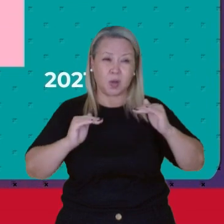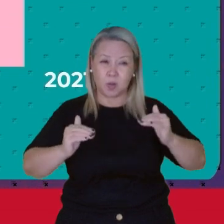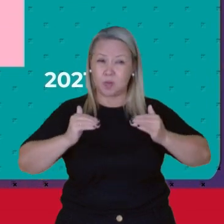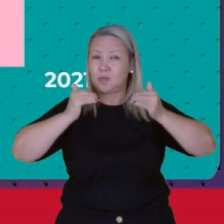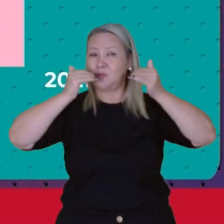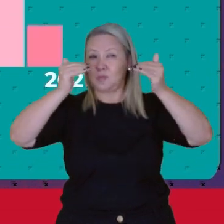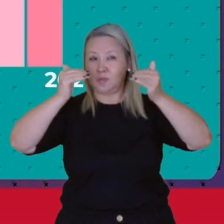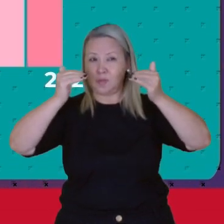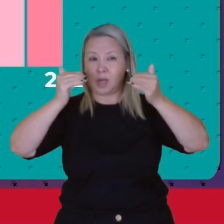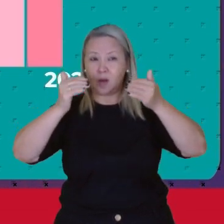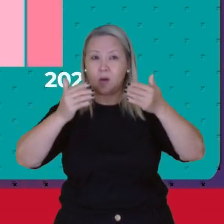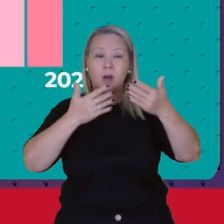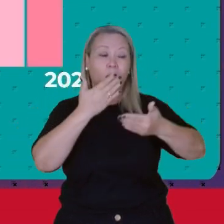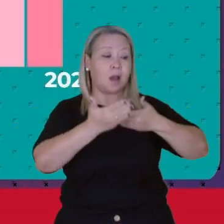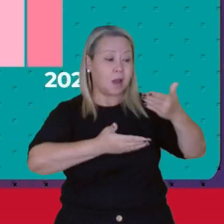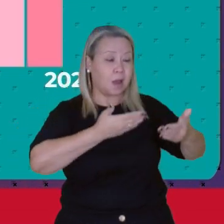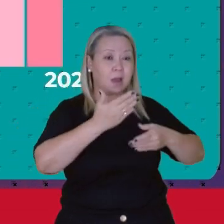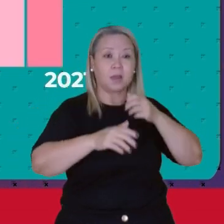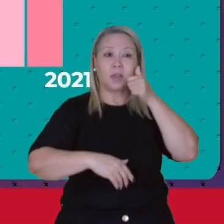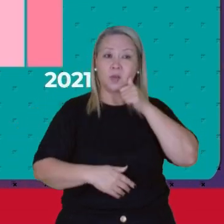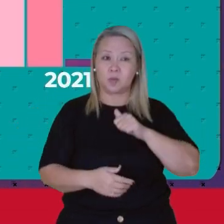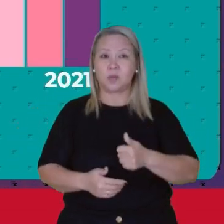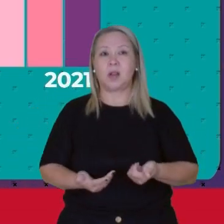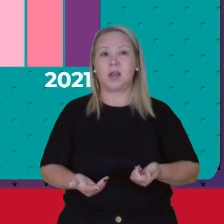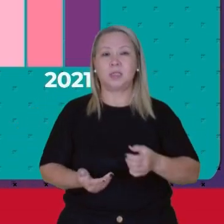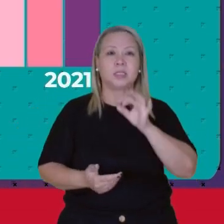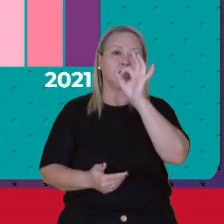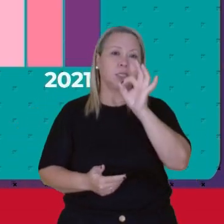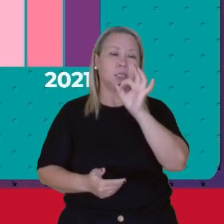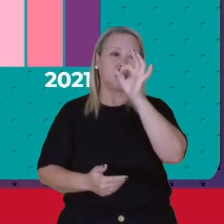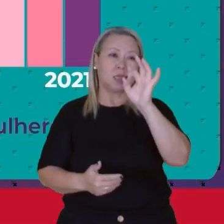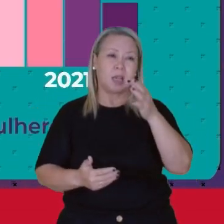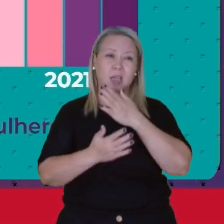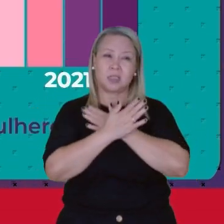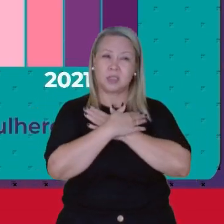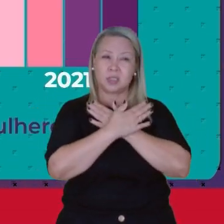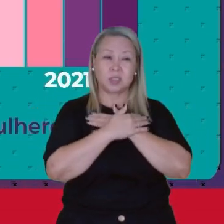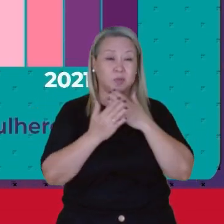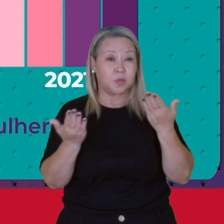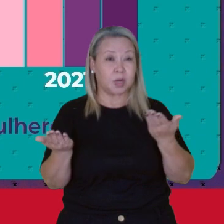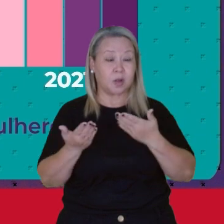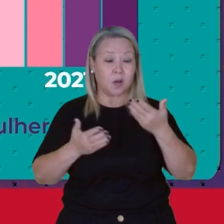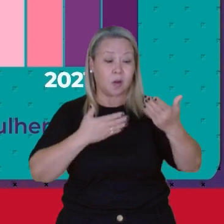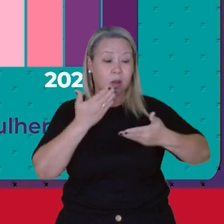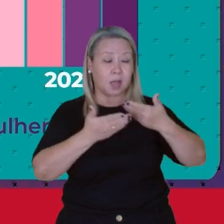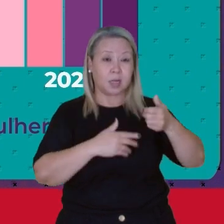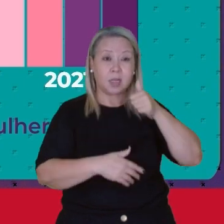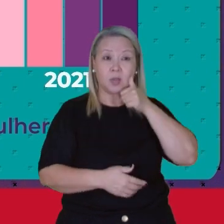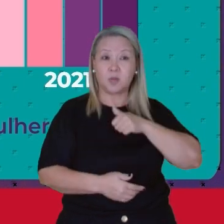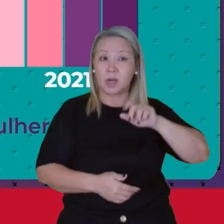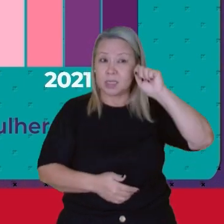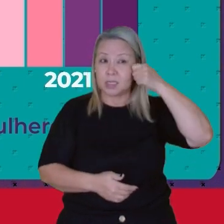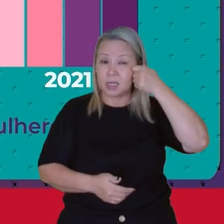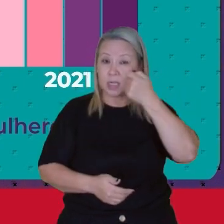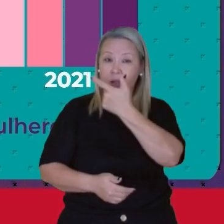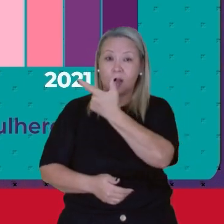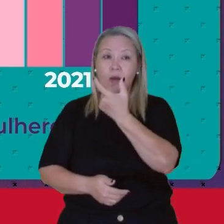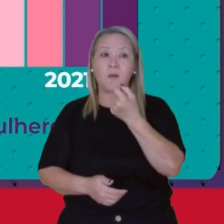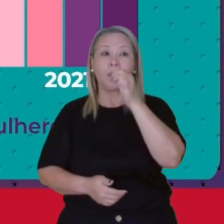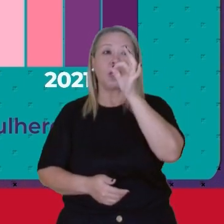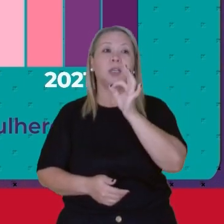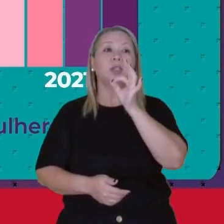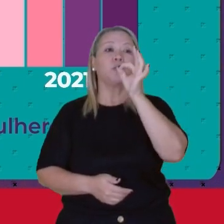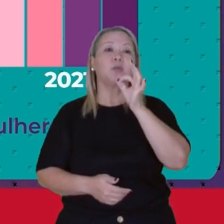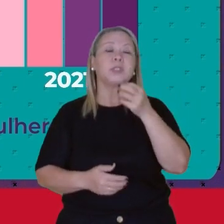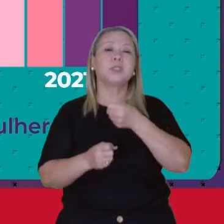Entre as mulheres Nós temos taxas De desemprego Hoje Entre as mulheres Negras De 20%